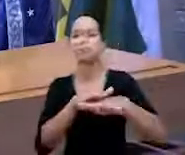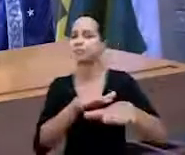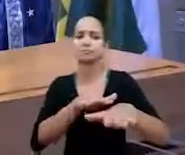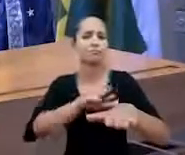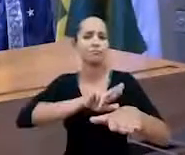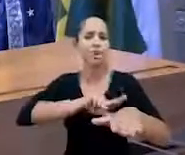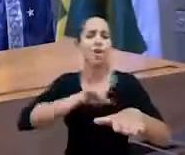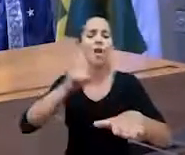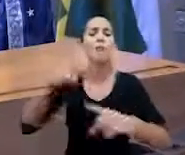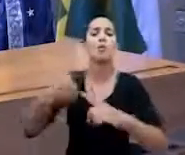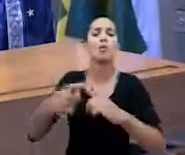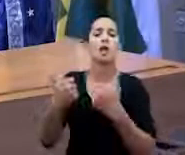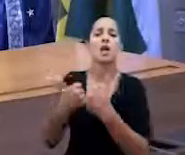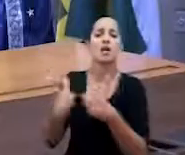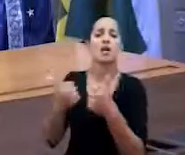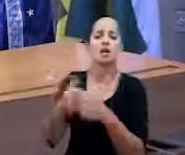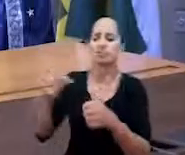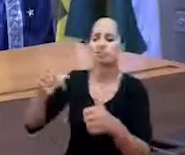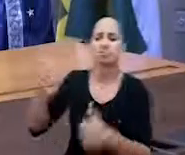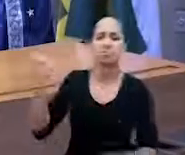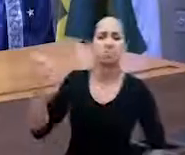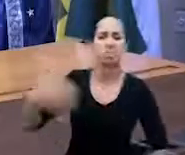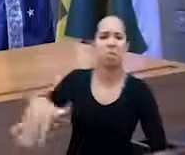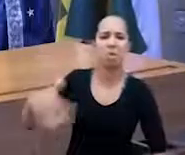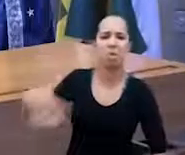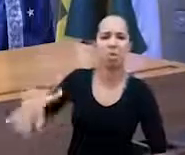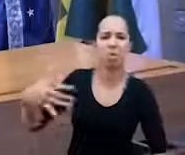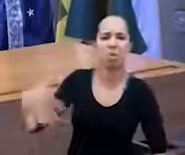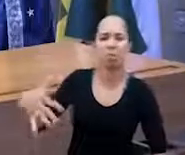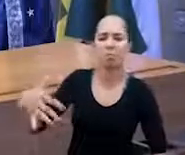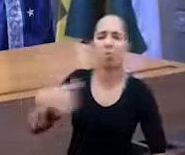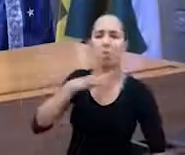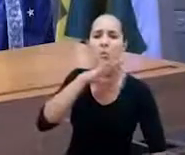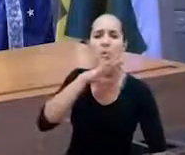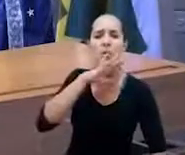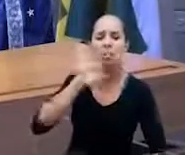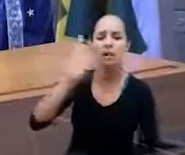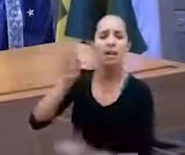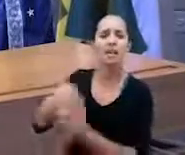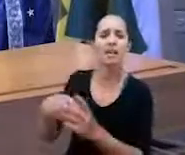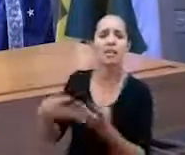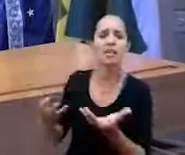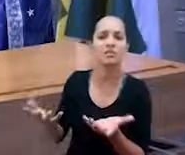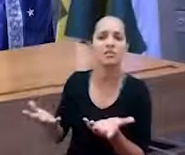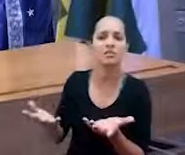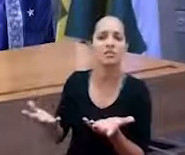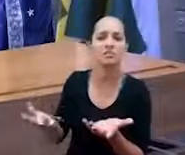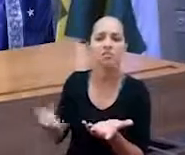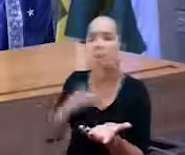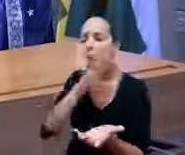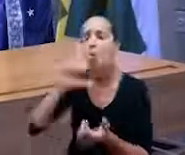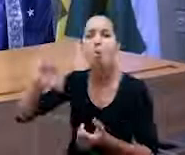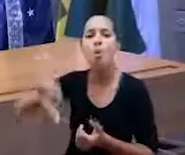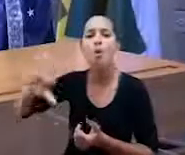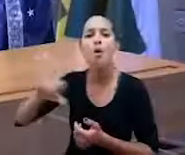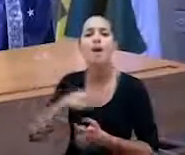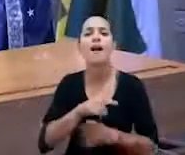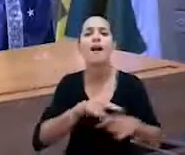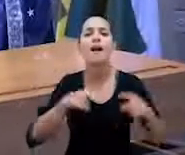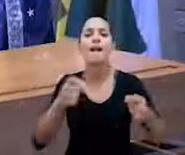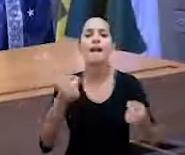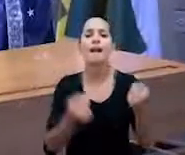presta. E aí estamos assaltados pelos proprietários de postos de gasolina. Isso é uma vergonha.